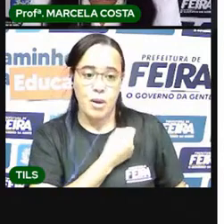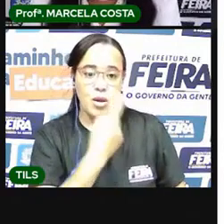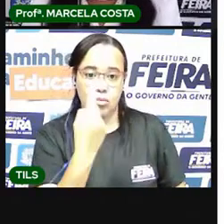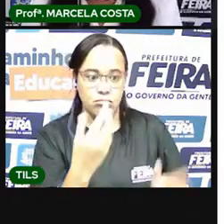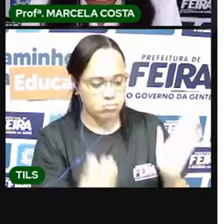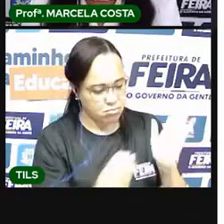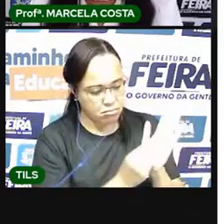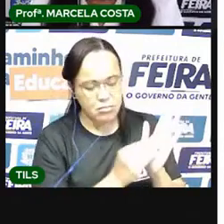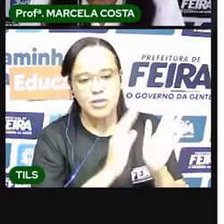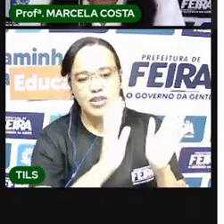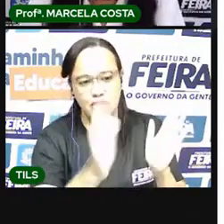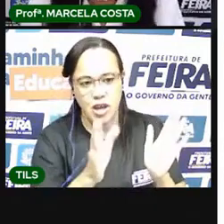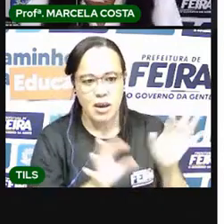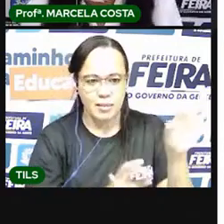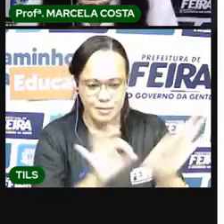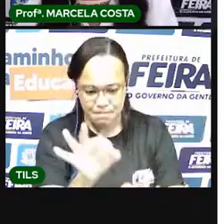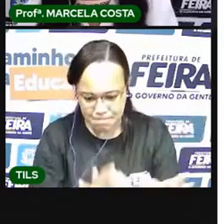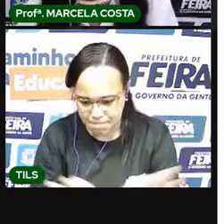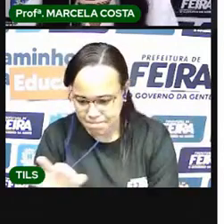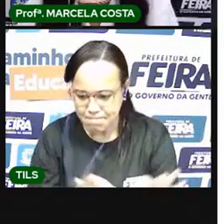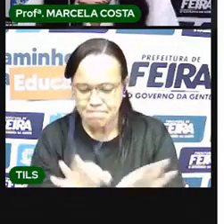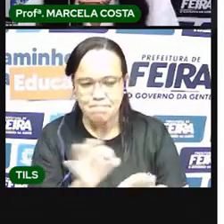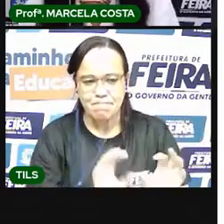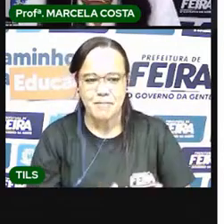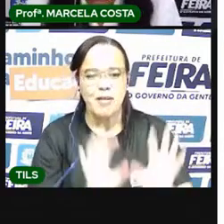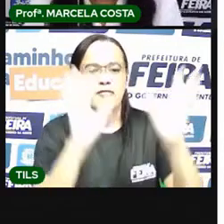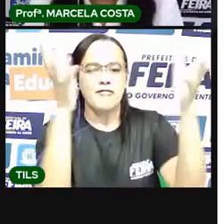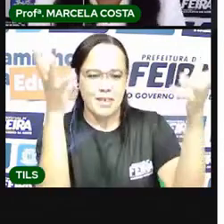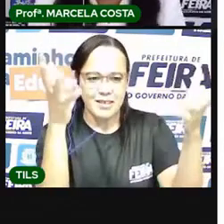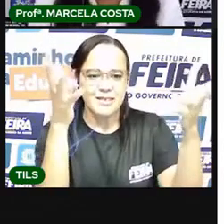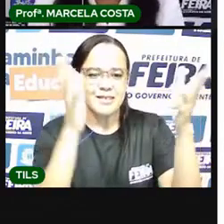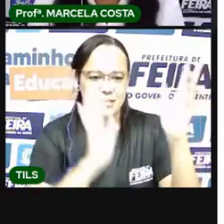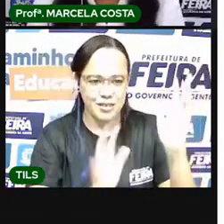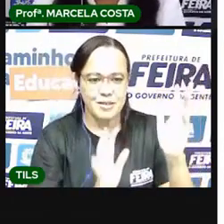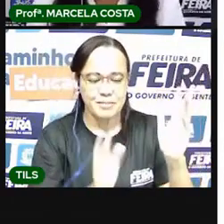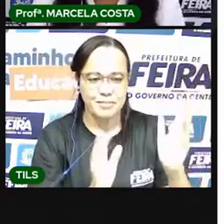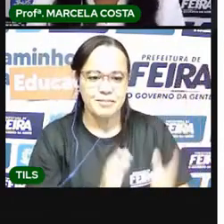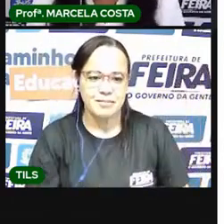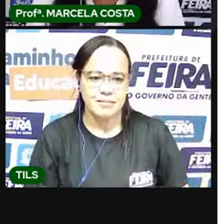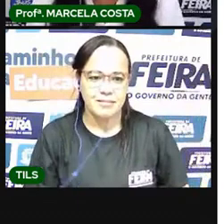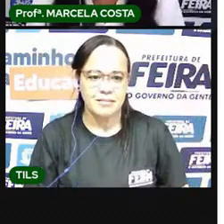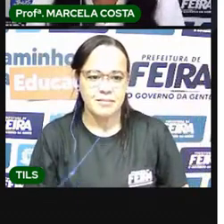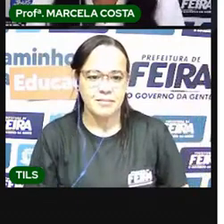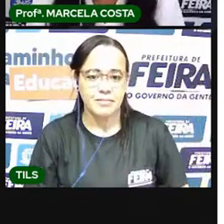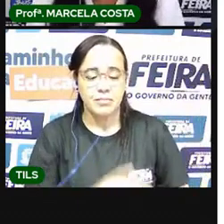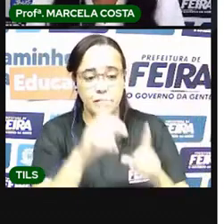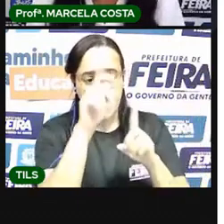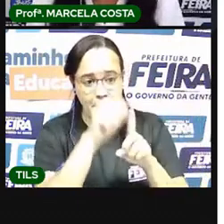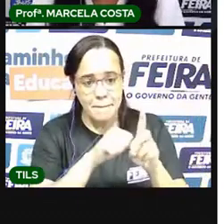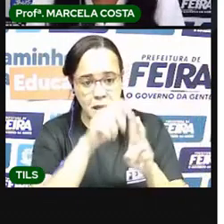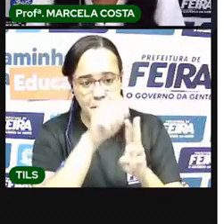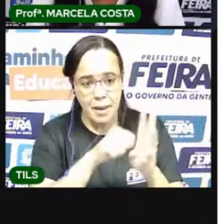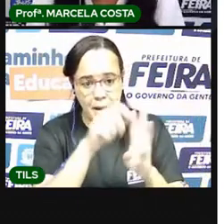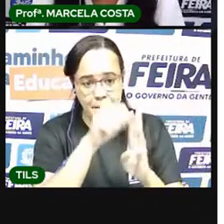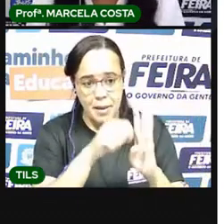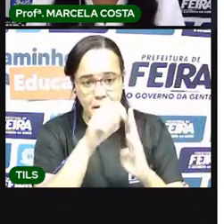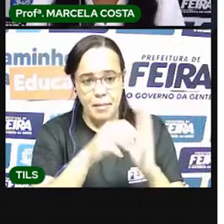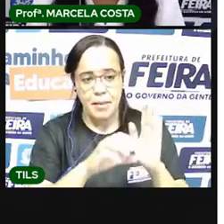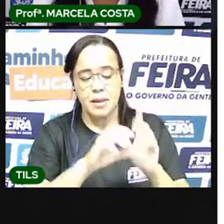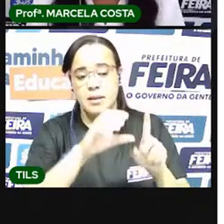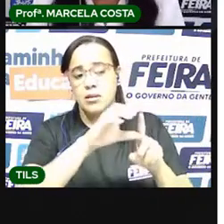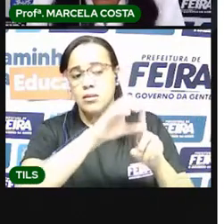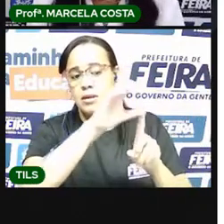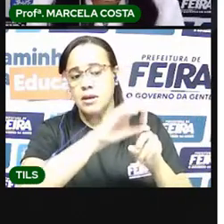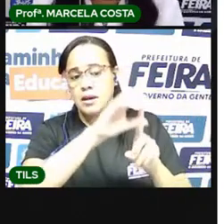pra me organizar, pra fazer a minha festinha, né? Os meses, o calendário também mostra